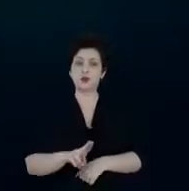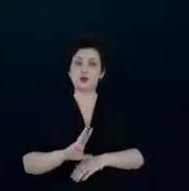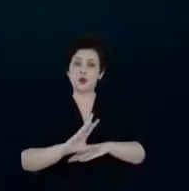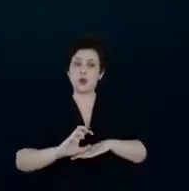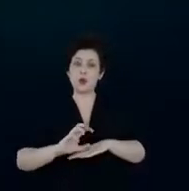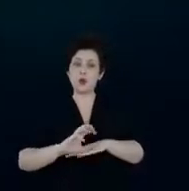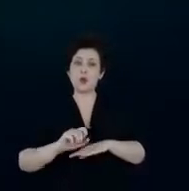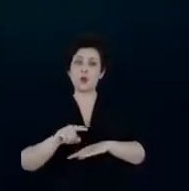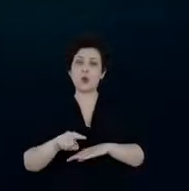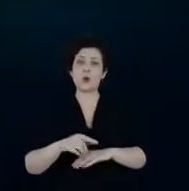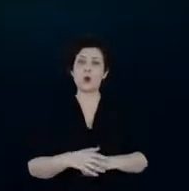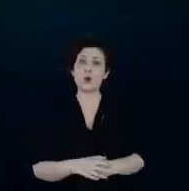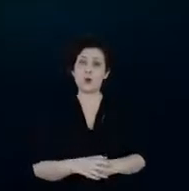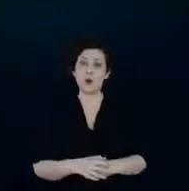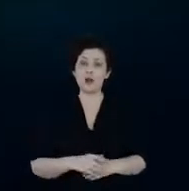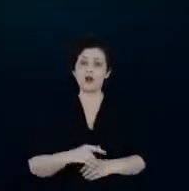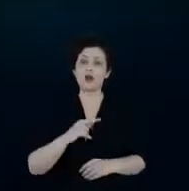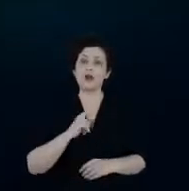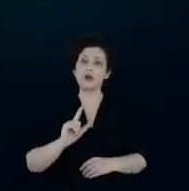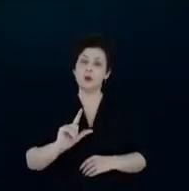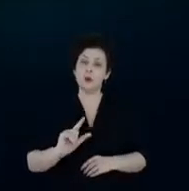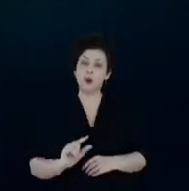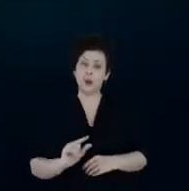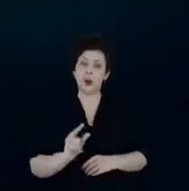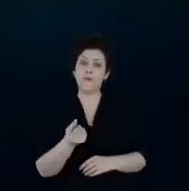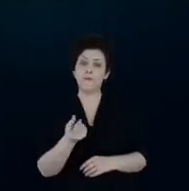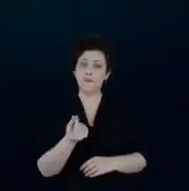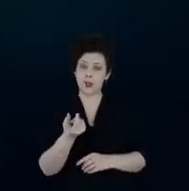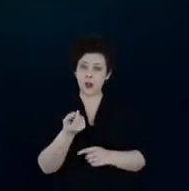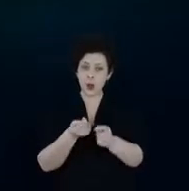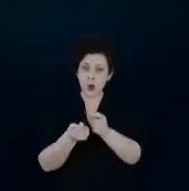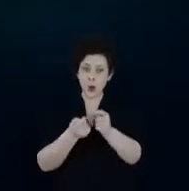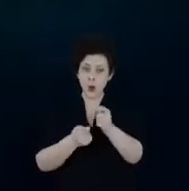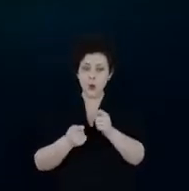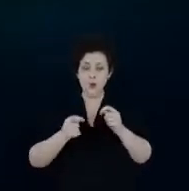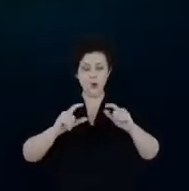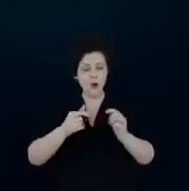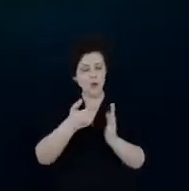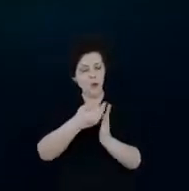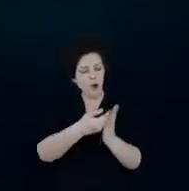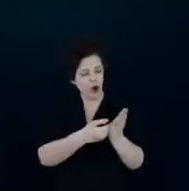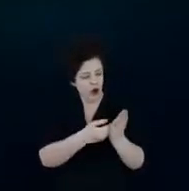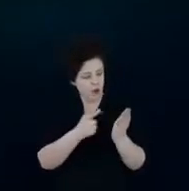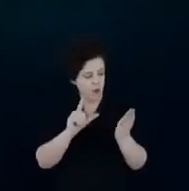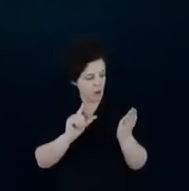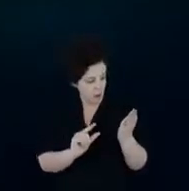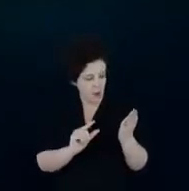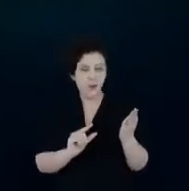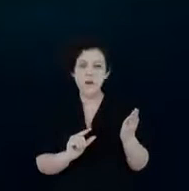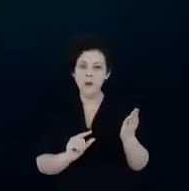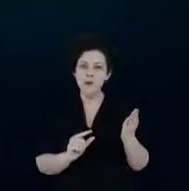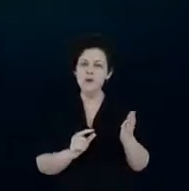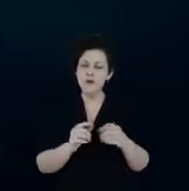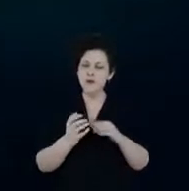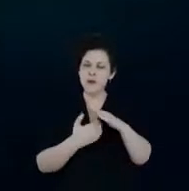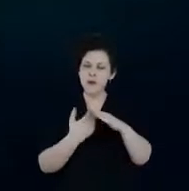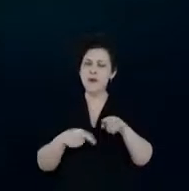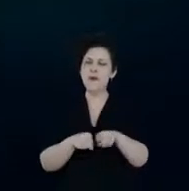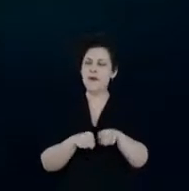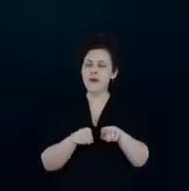redução na fatura de energia elétrica. Para a distribuidora também, ele tem